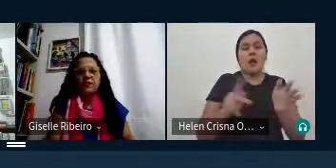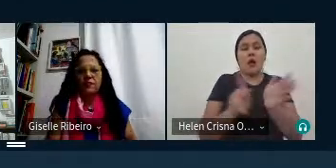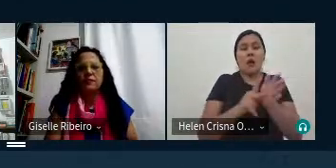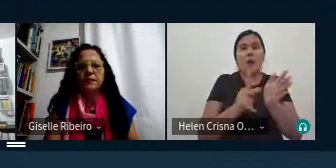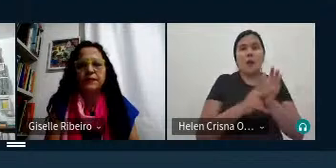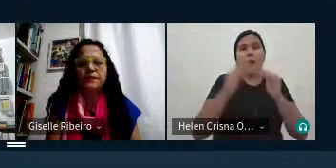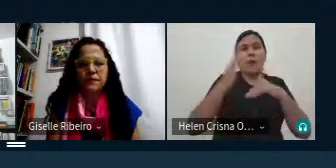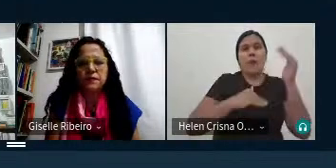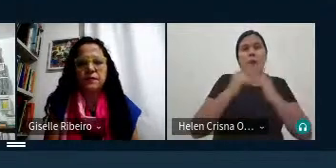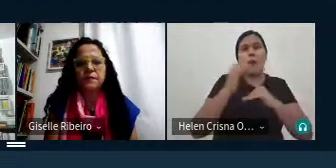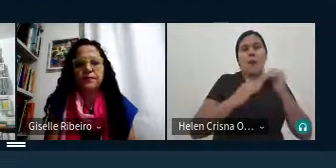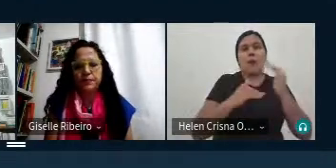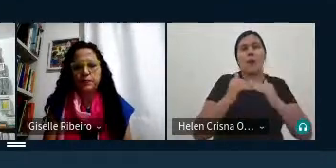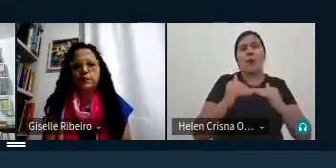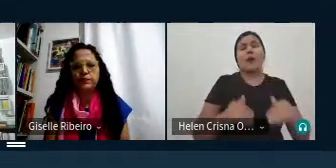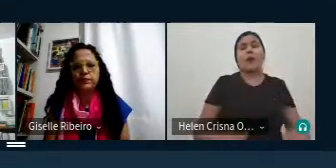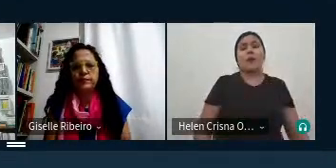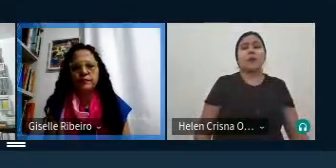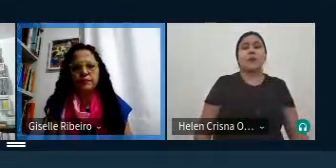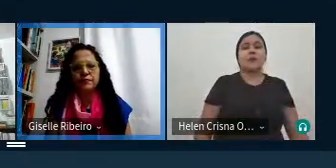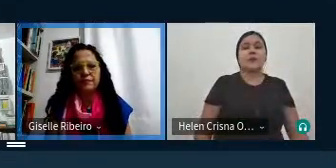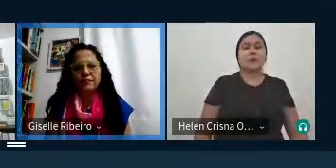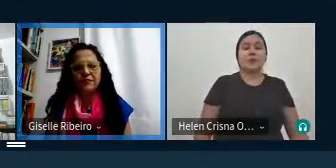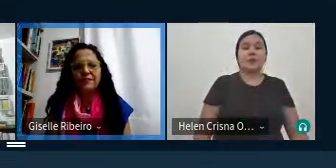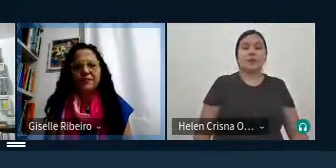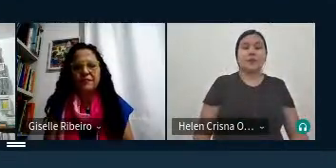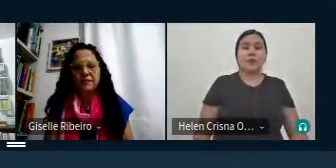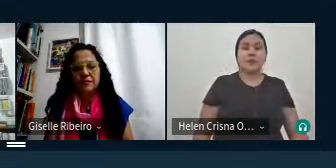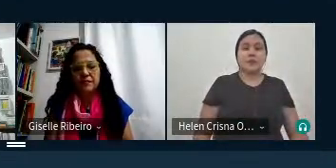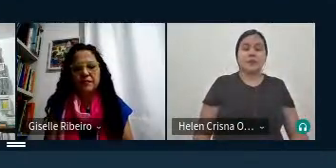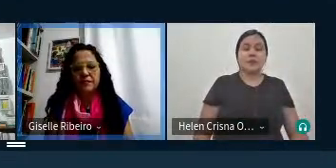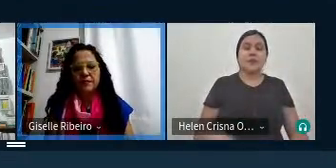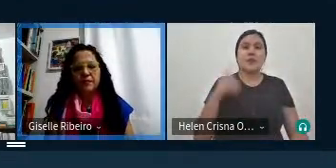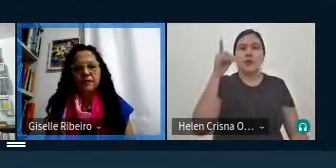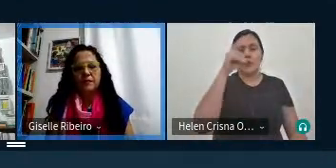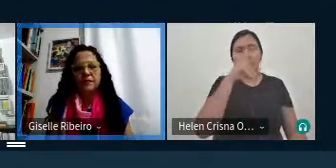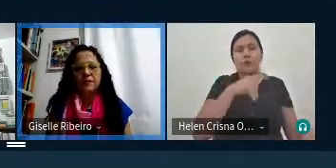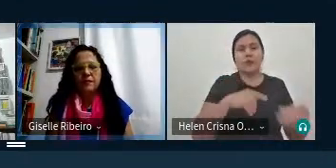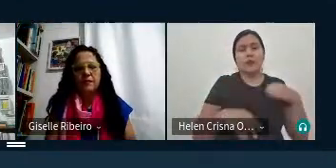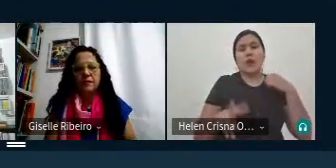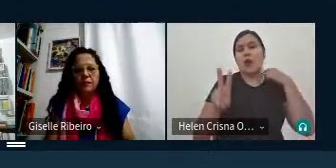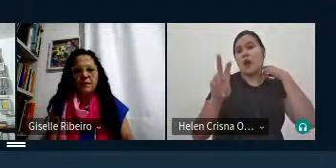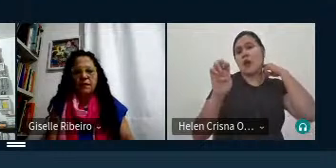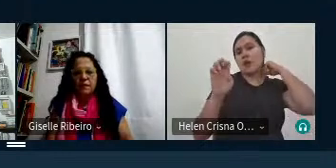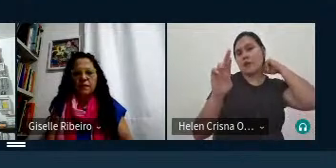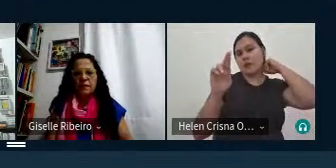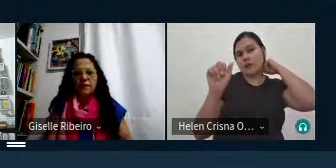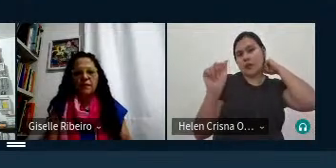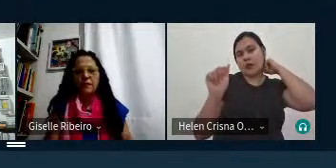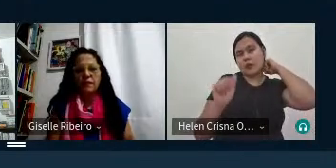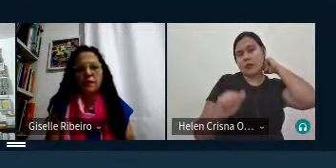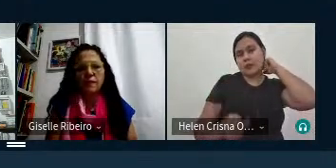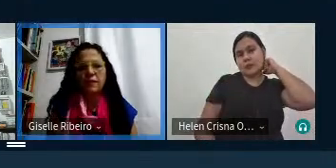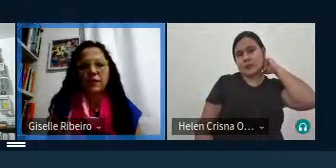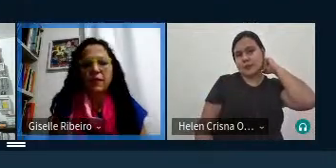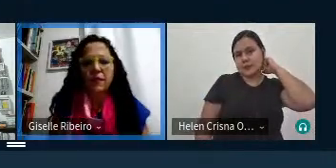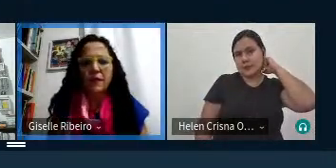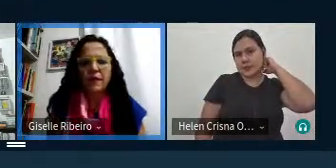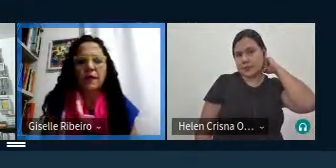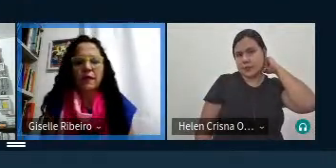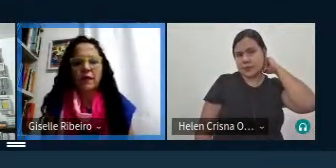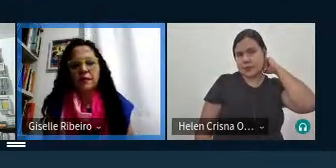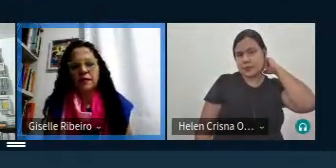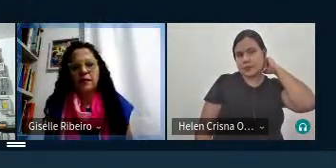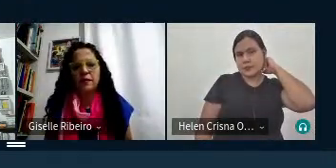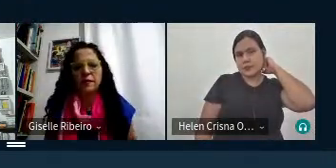profissionalização né implicam né e a Vera Lúcia Conceição ela